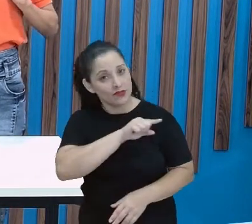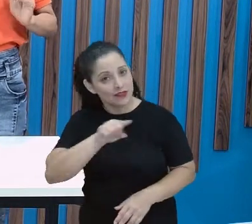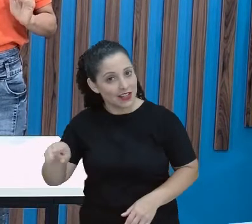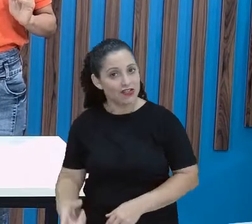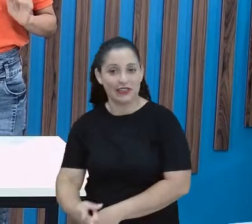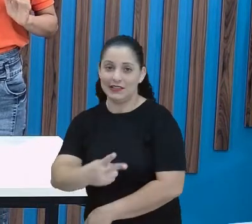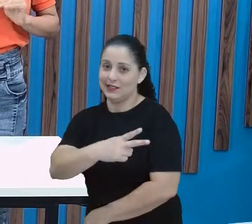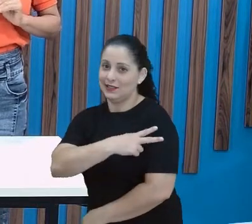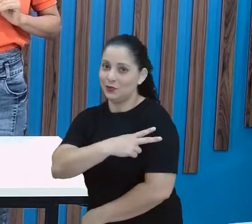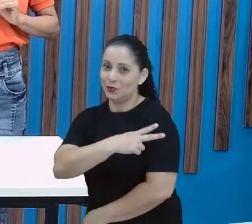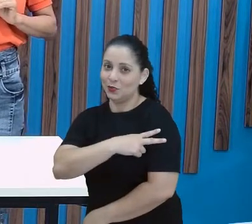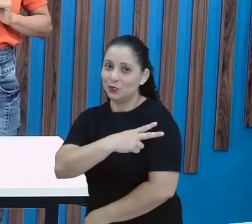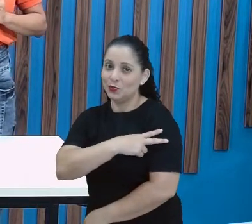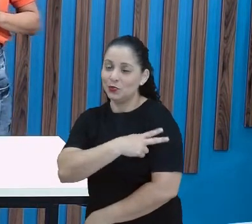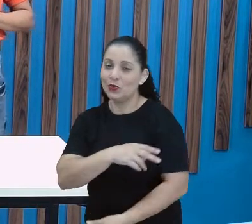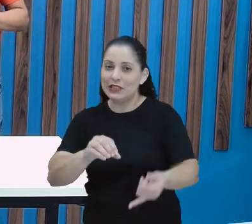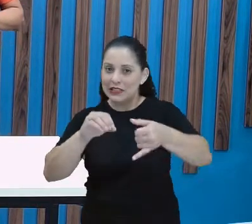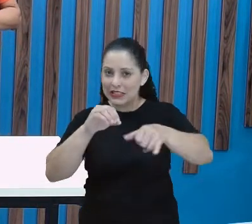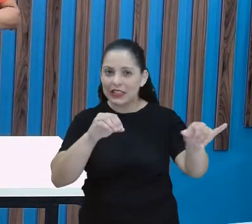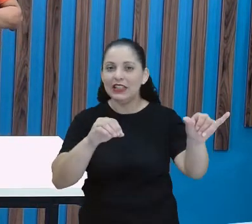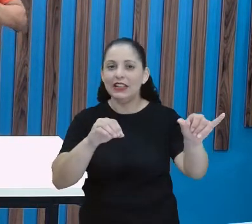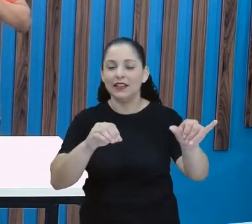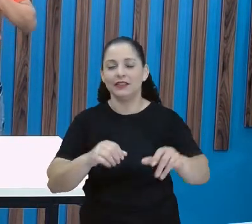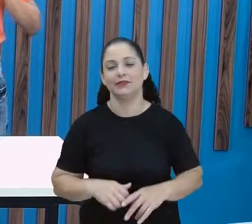segundo ano e se liga.